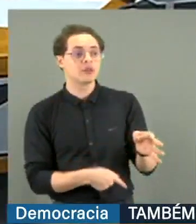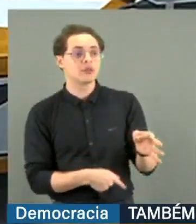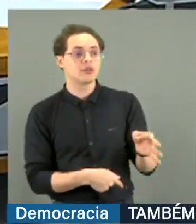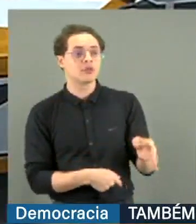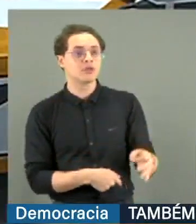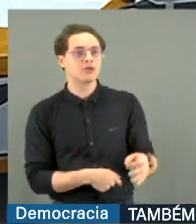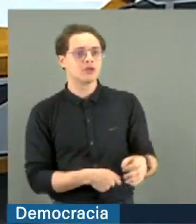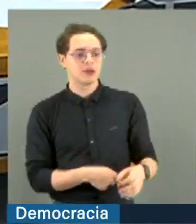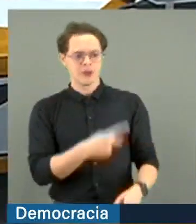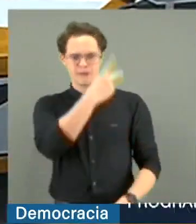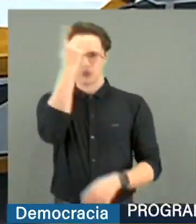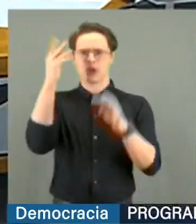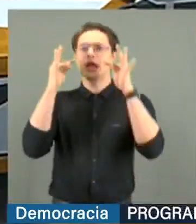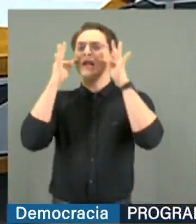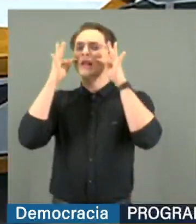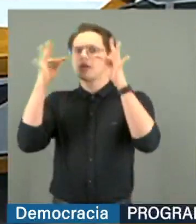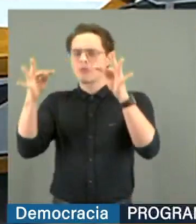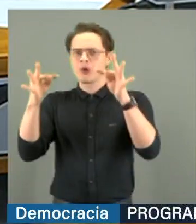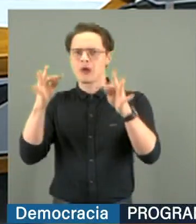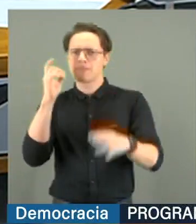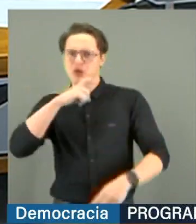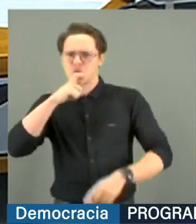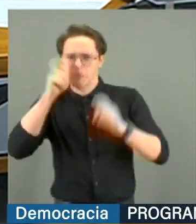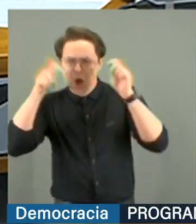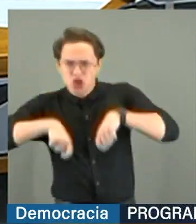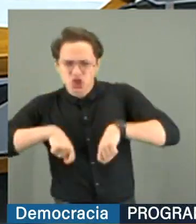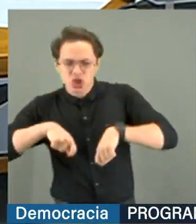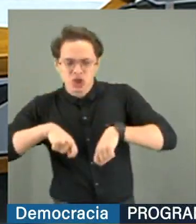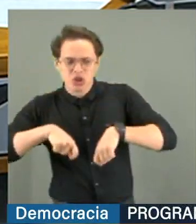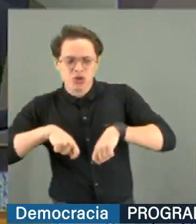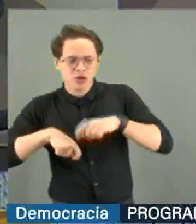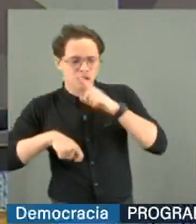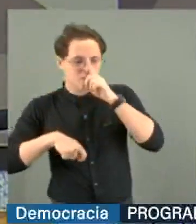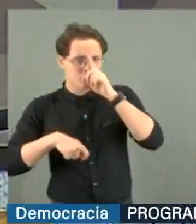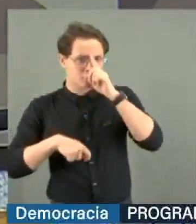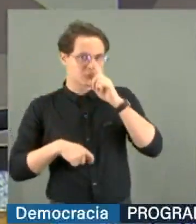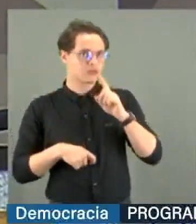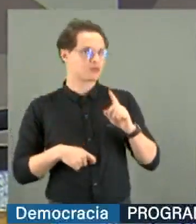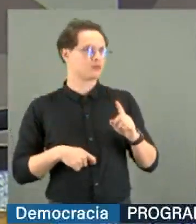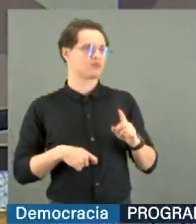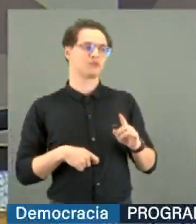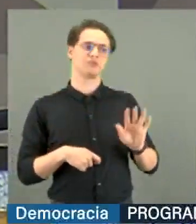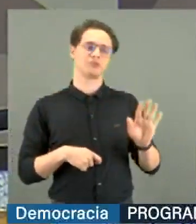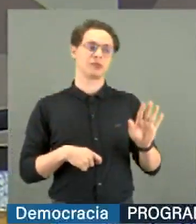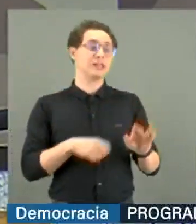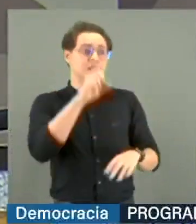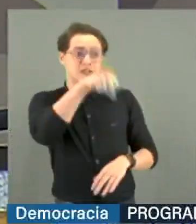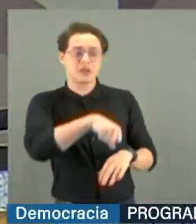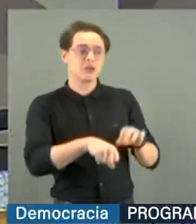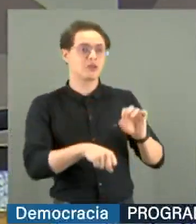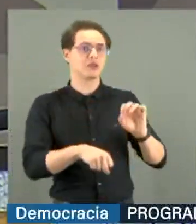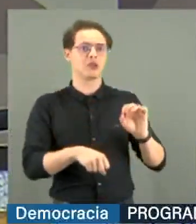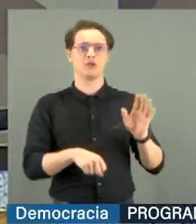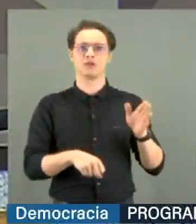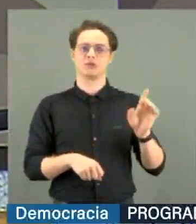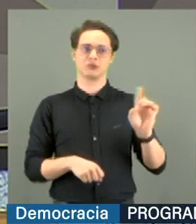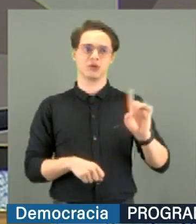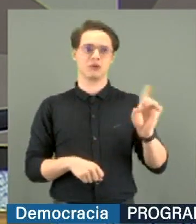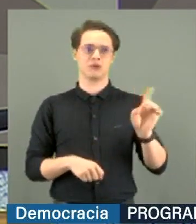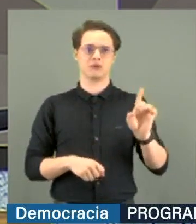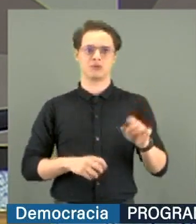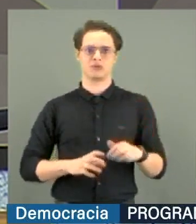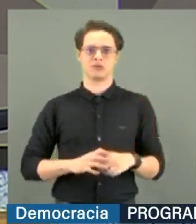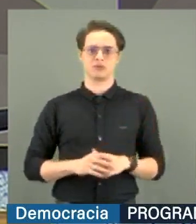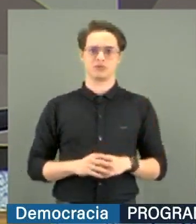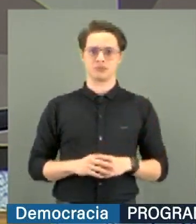Uma testemunha pode vir no ACPI para mentir? Razoável que não. Não. Sim ou não? Razoável que não. Ah, está ok.